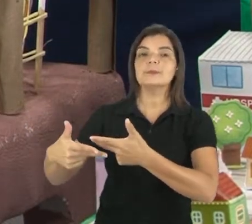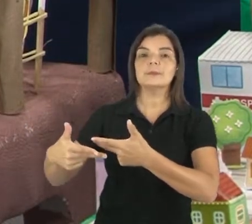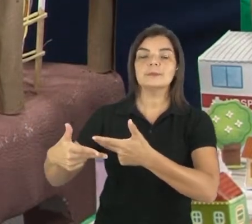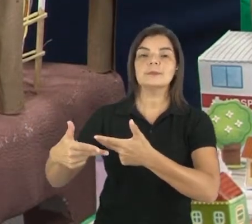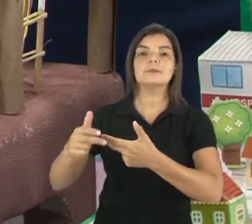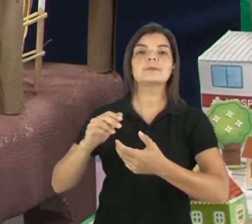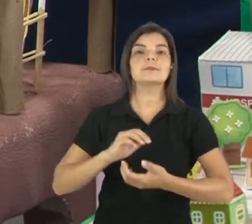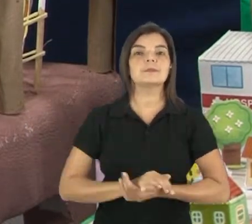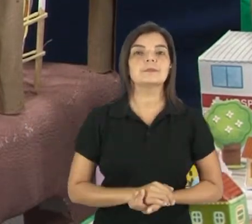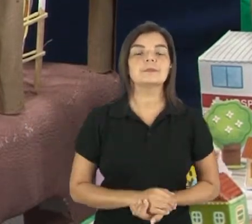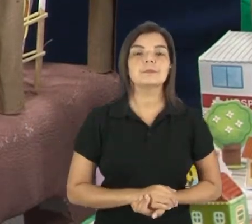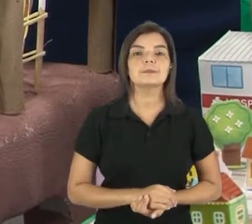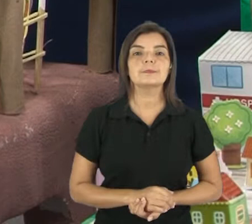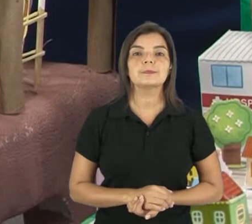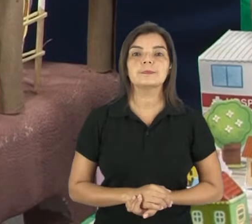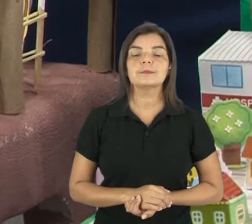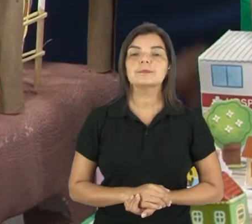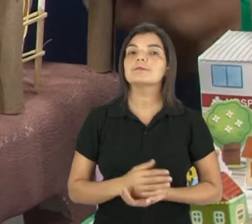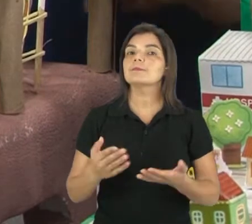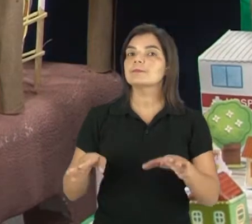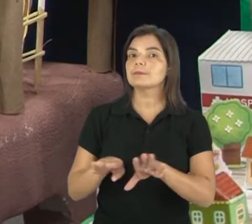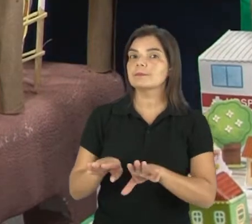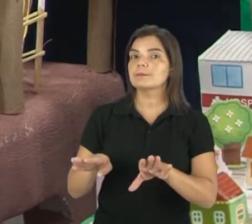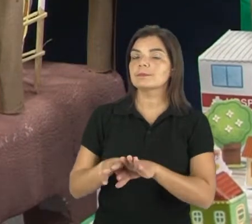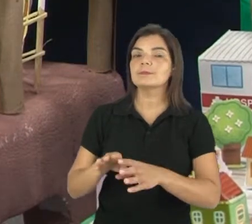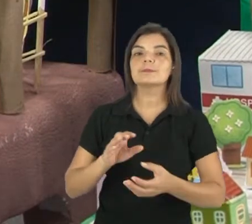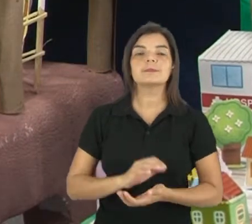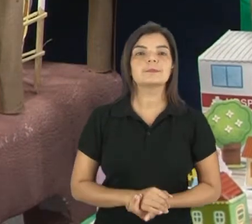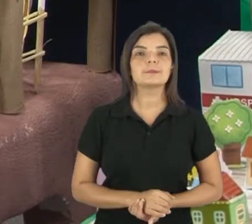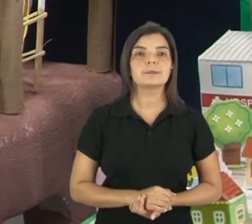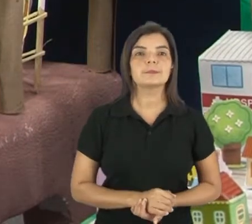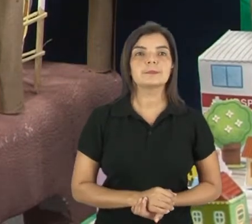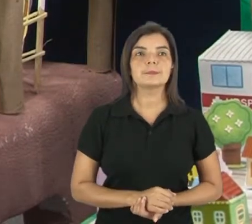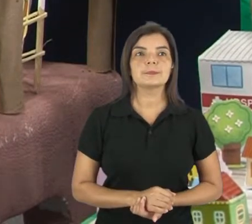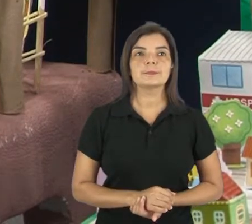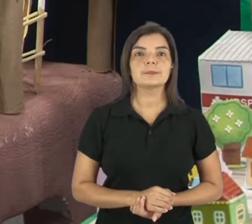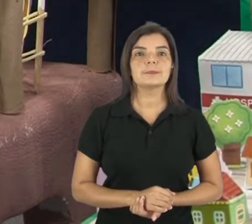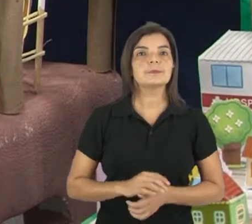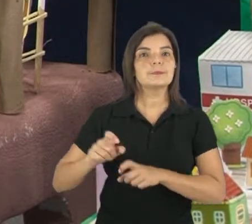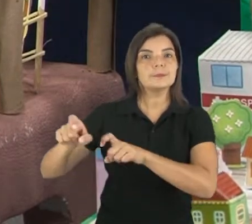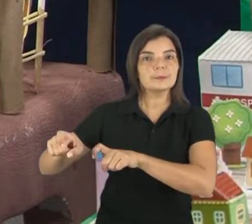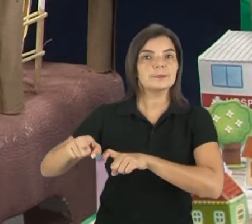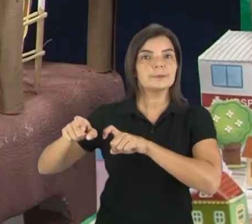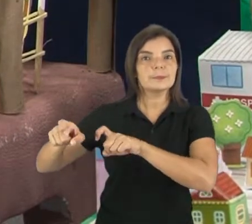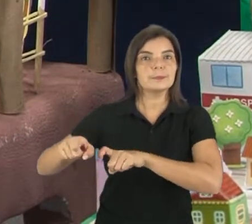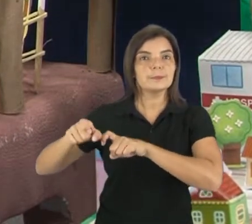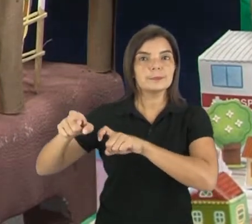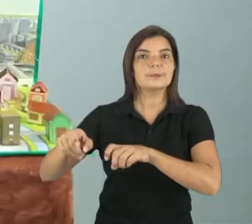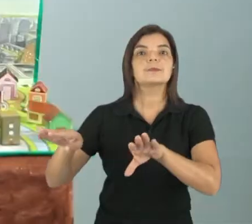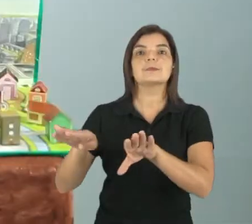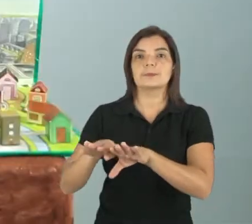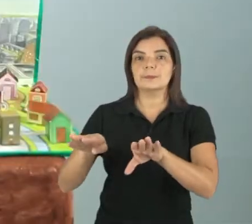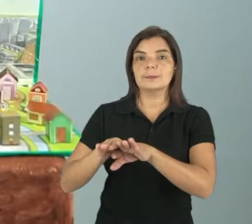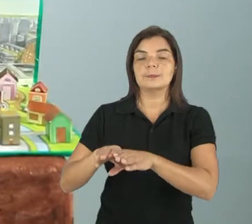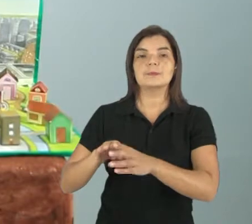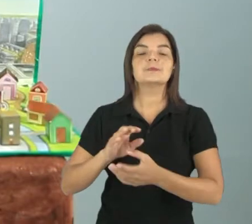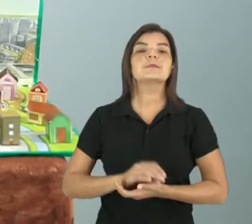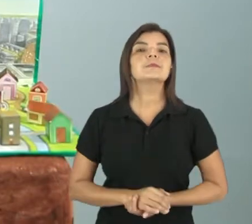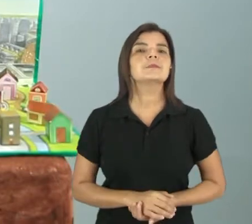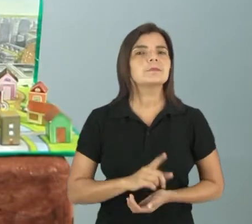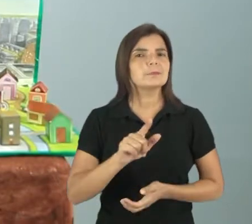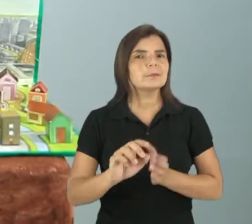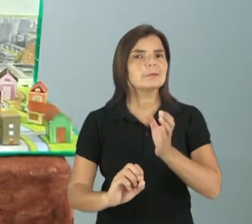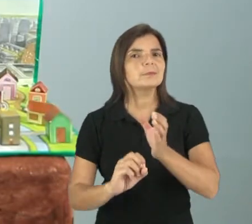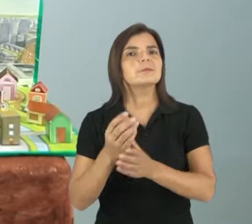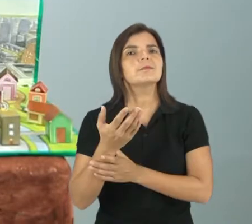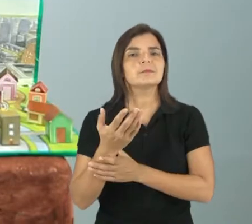com o plantio, né, com as plantações. plantações. Então, no campo, na zona rural, é